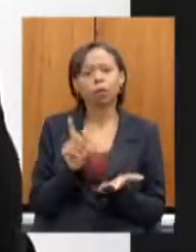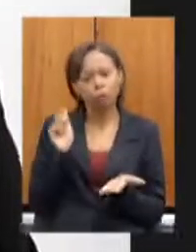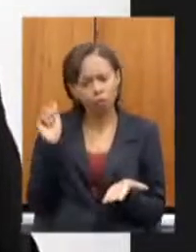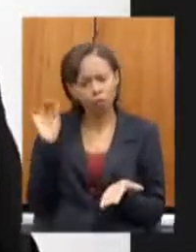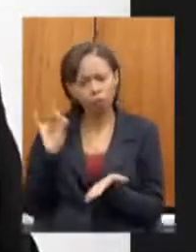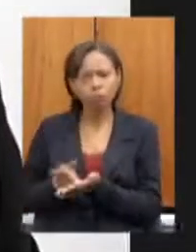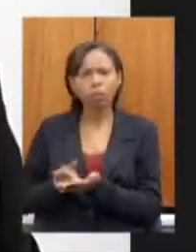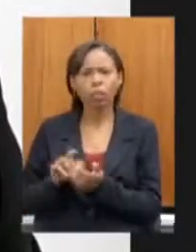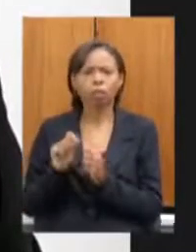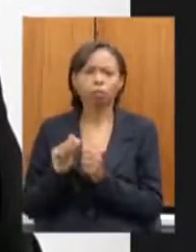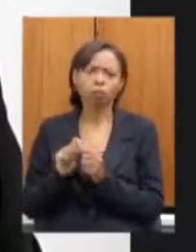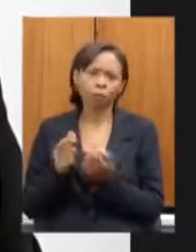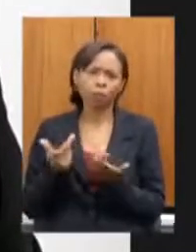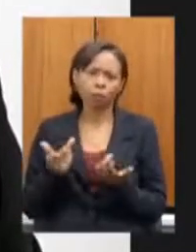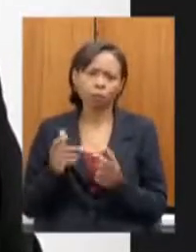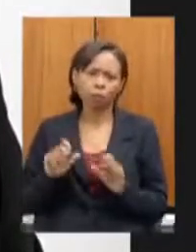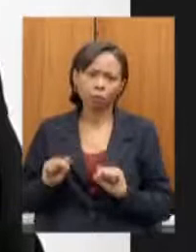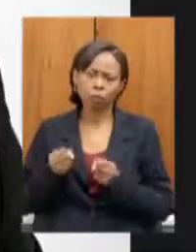prática